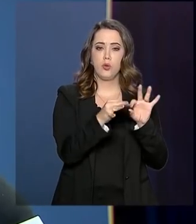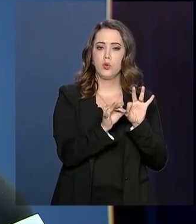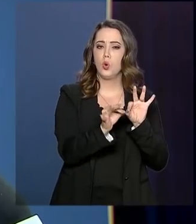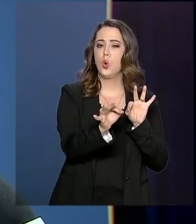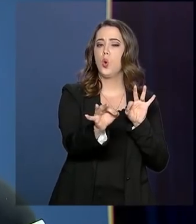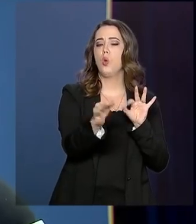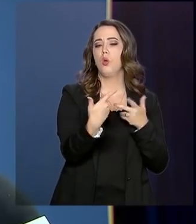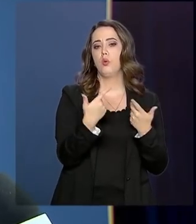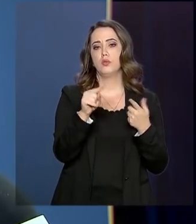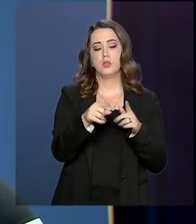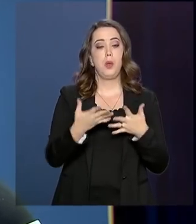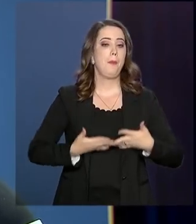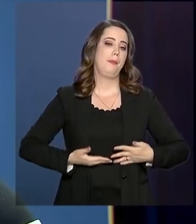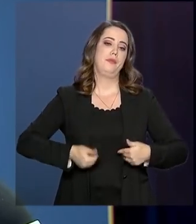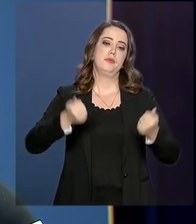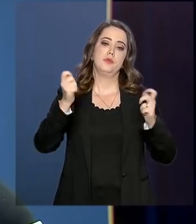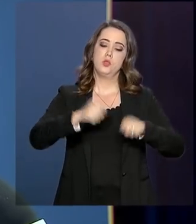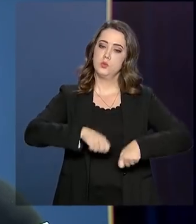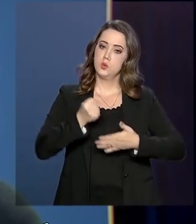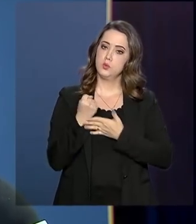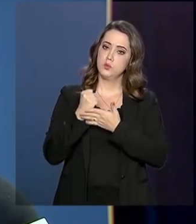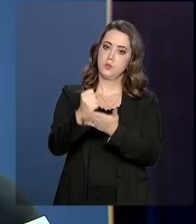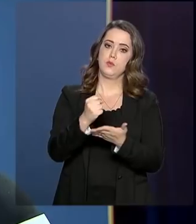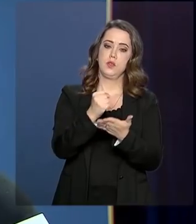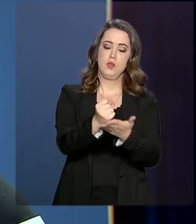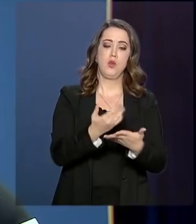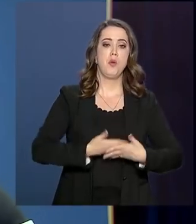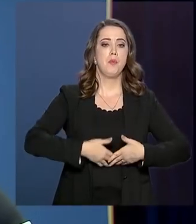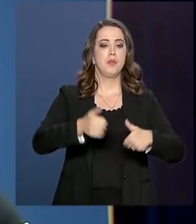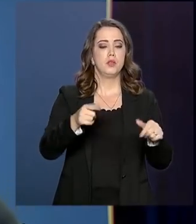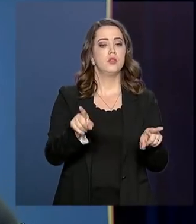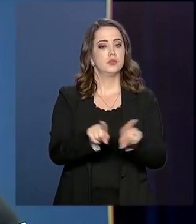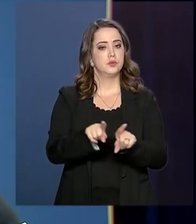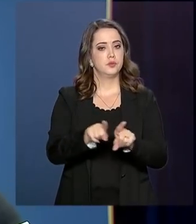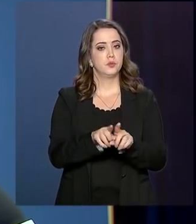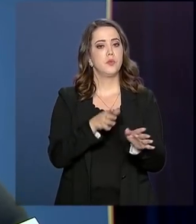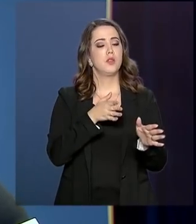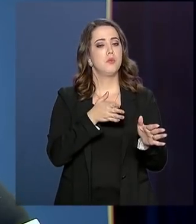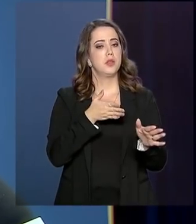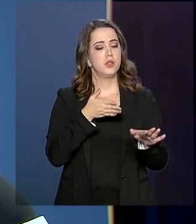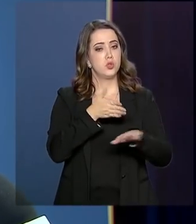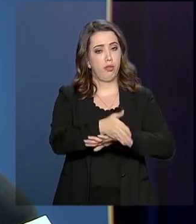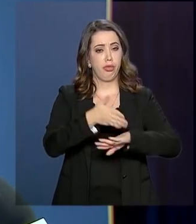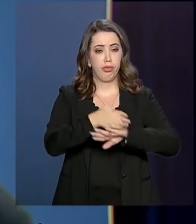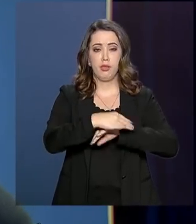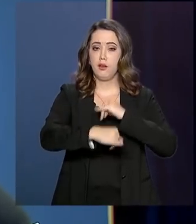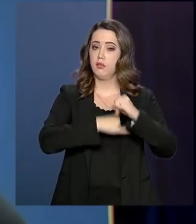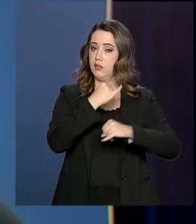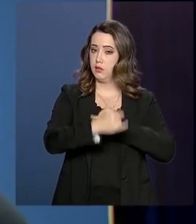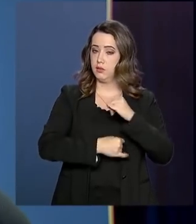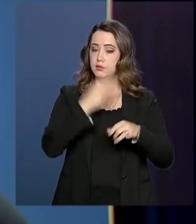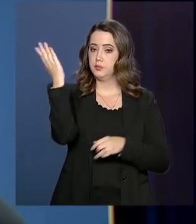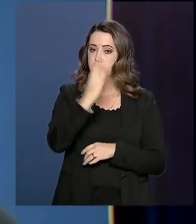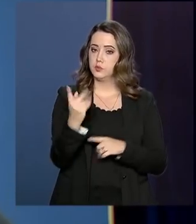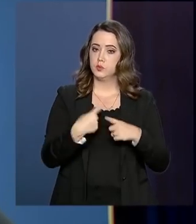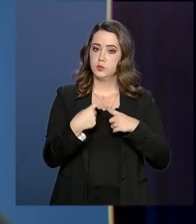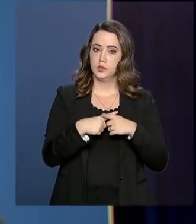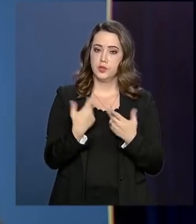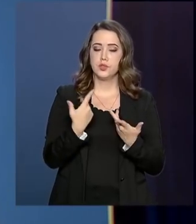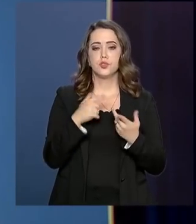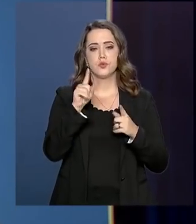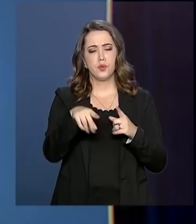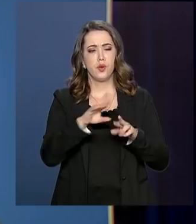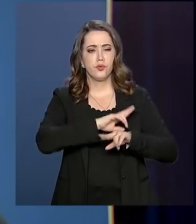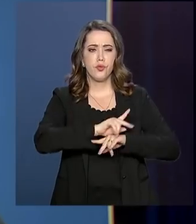telecomunicações, melhores condições de oferta, uma melhor condição de acesso à internet do Brasil, considerando as externalidades